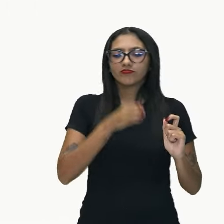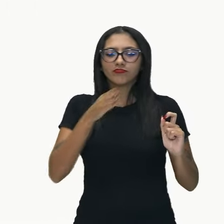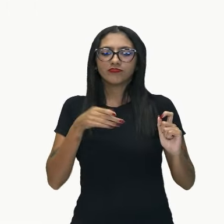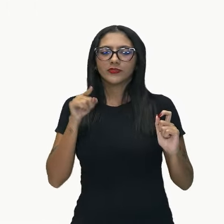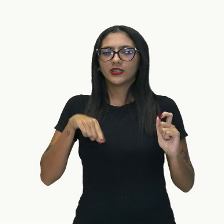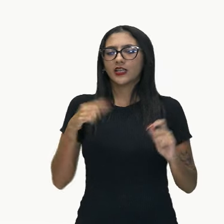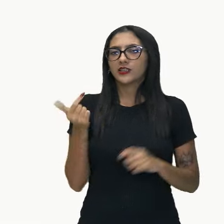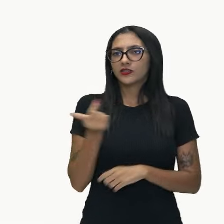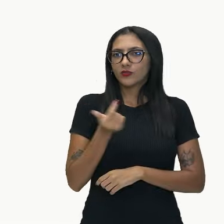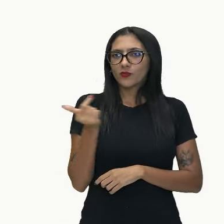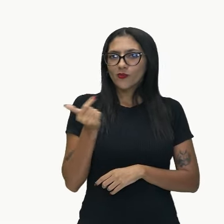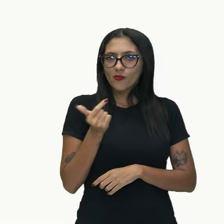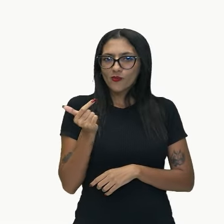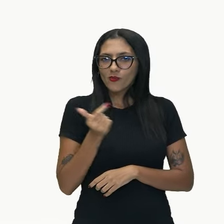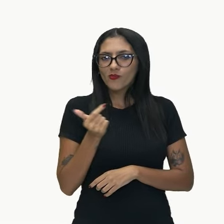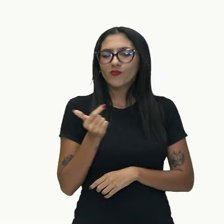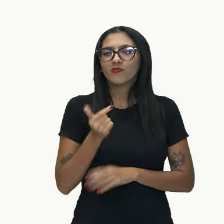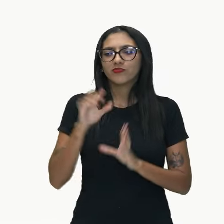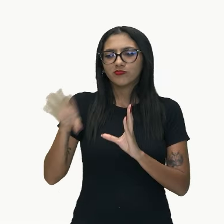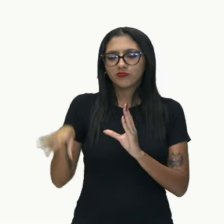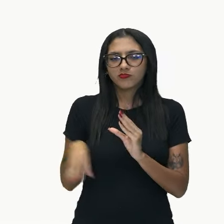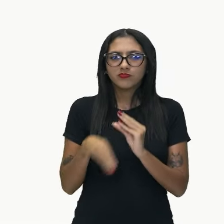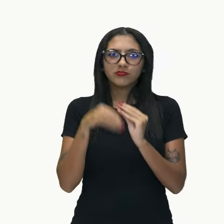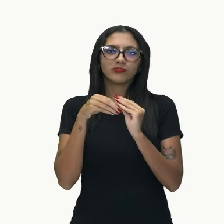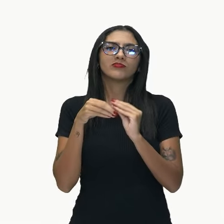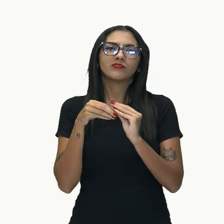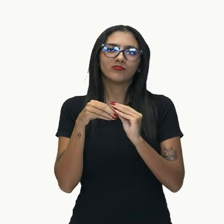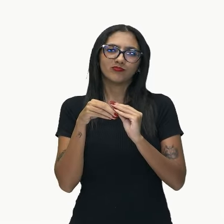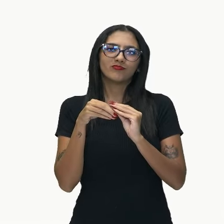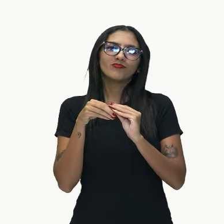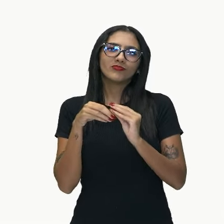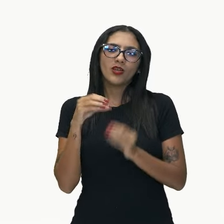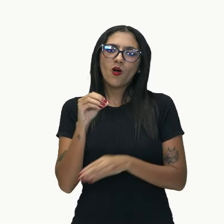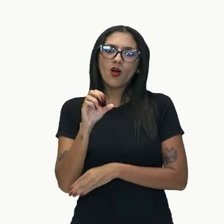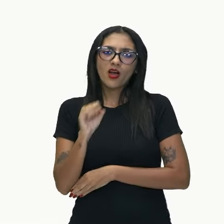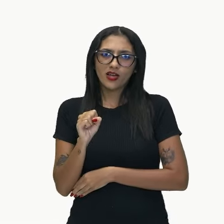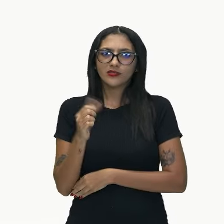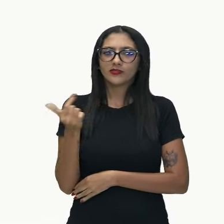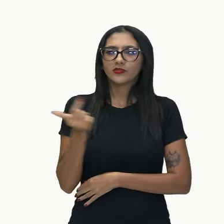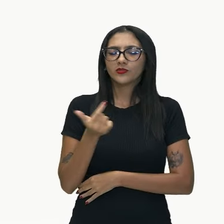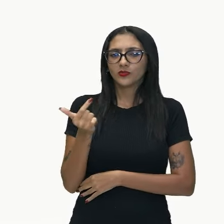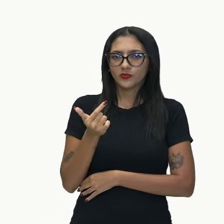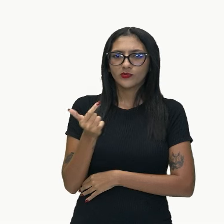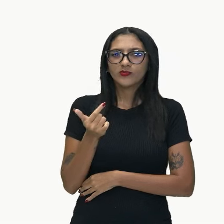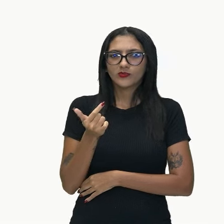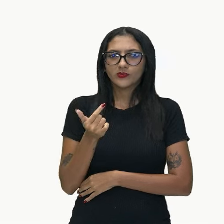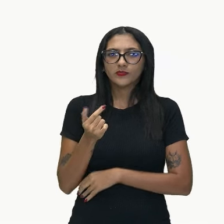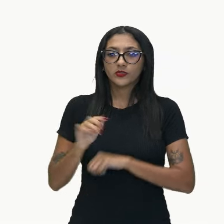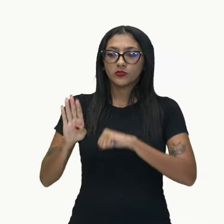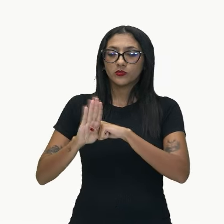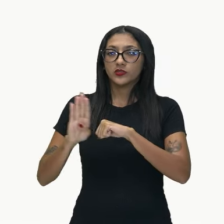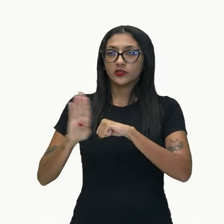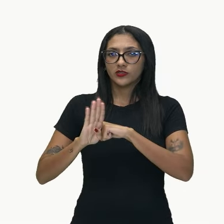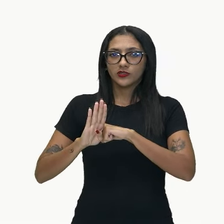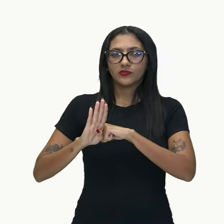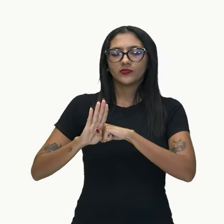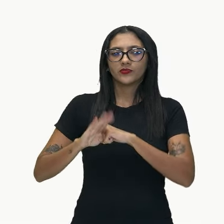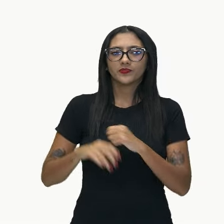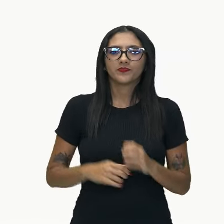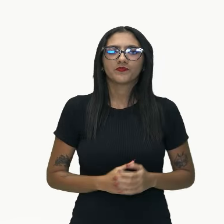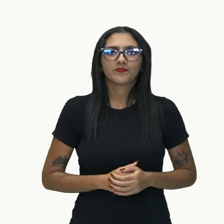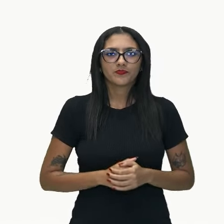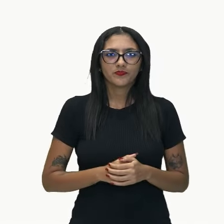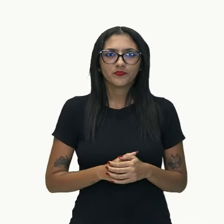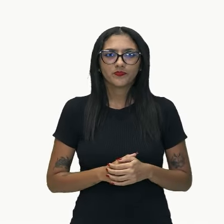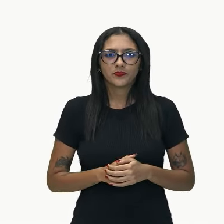complementação. A complementação vem na forma da minha oração subordinada, então, ela é substantiva. E, se é uma